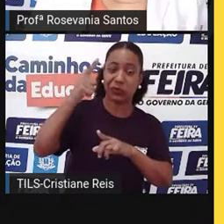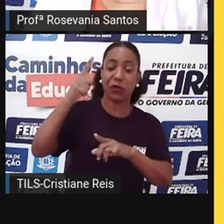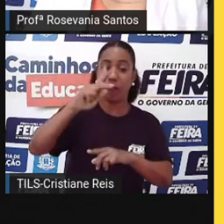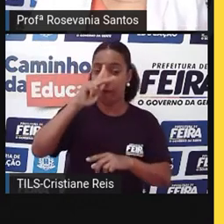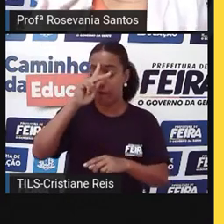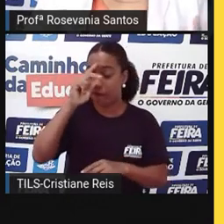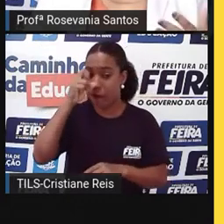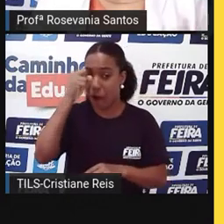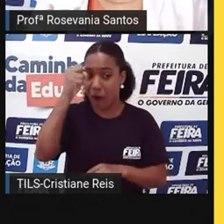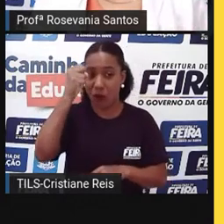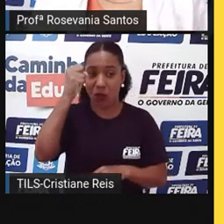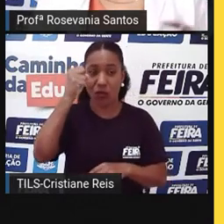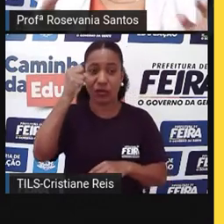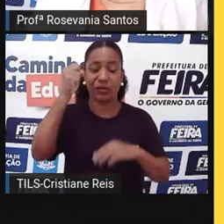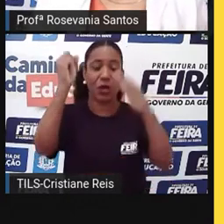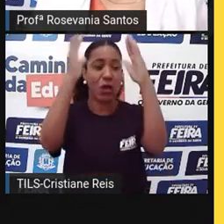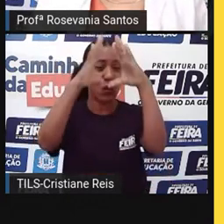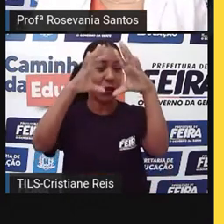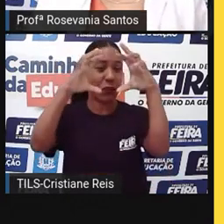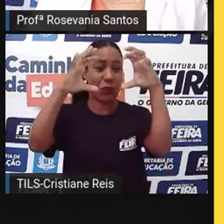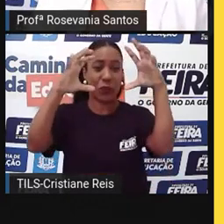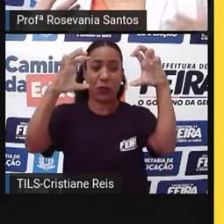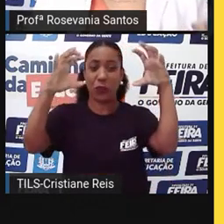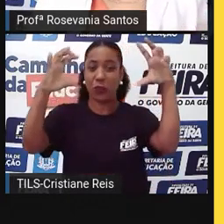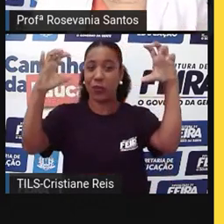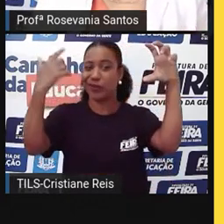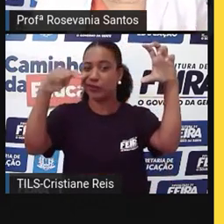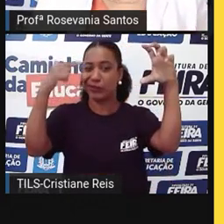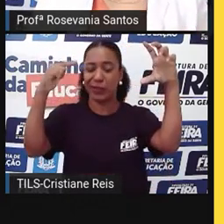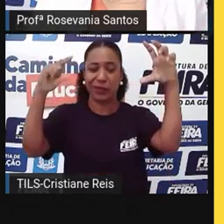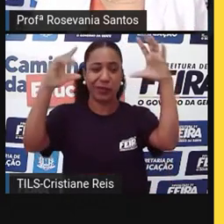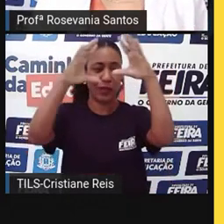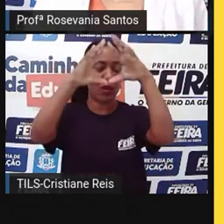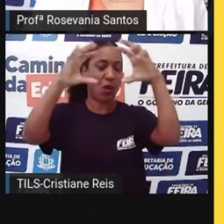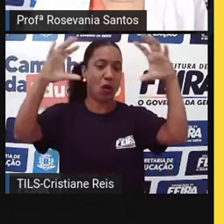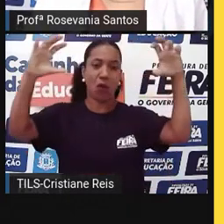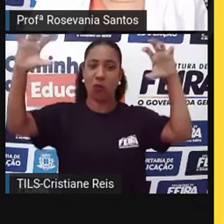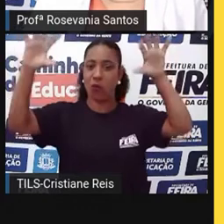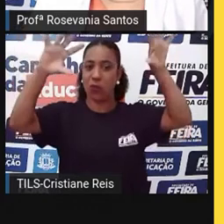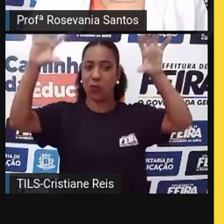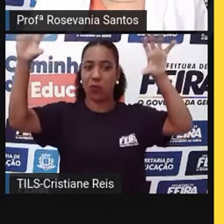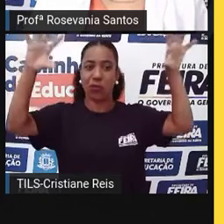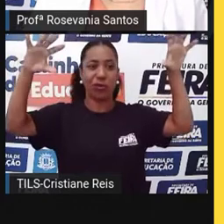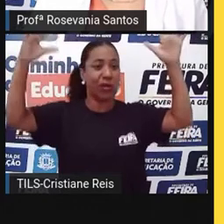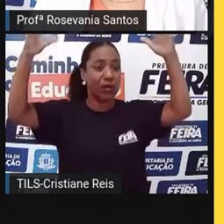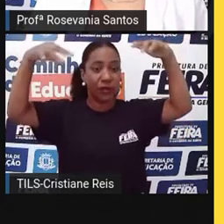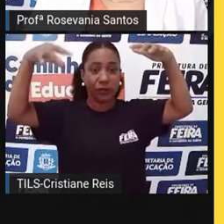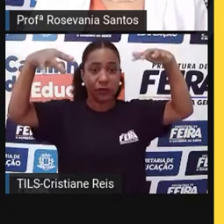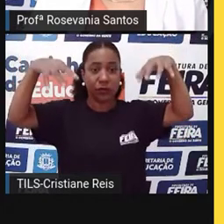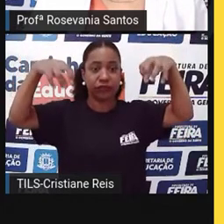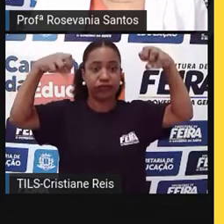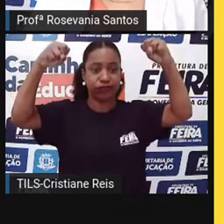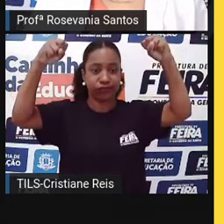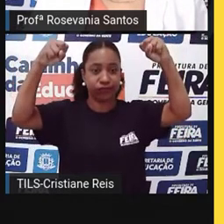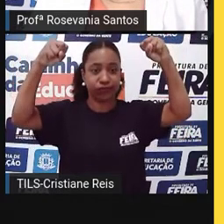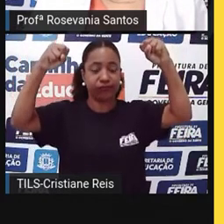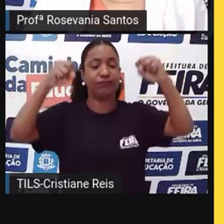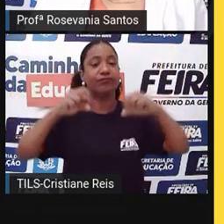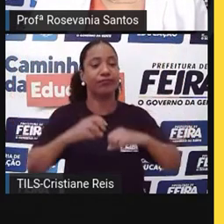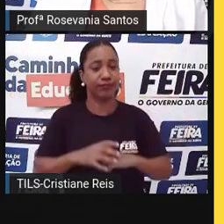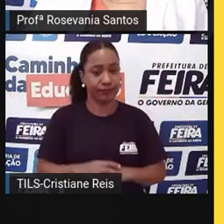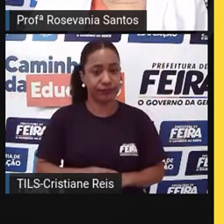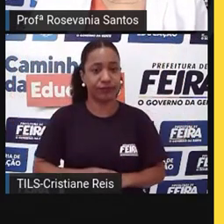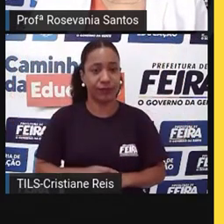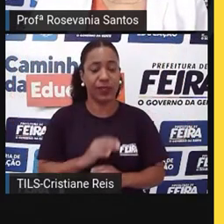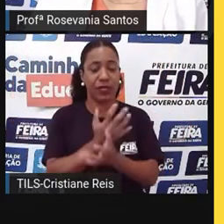formação de nuvens, e aí a situação vai piorando, não tem muitas chuvas, e aí aumenta esse período